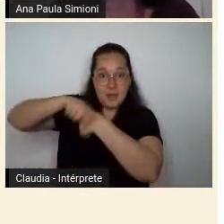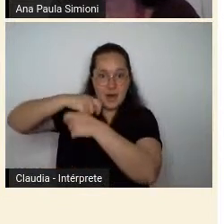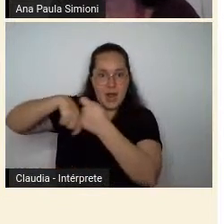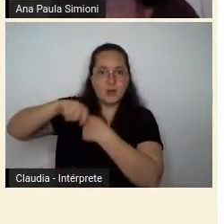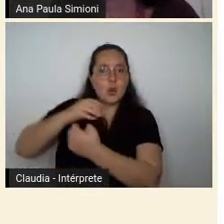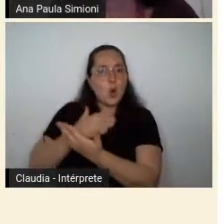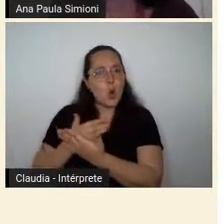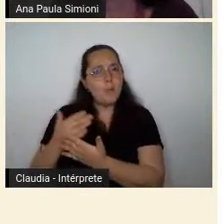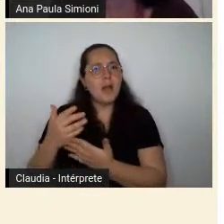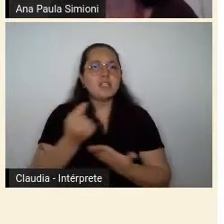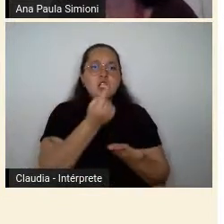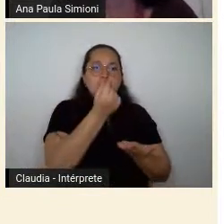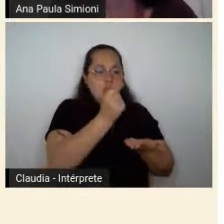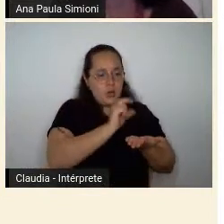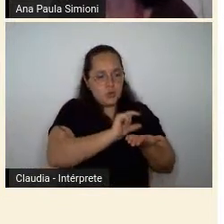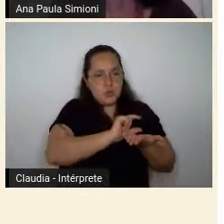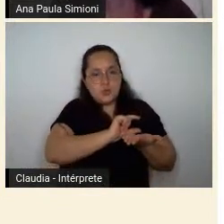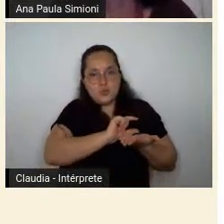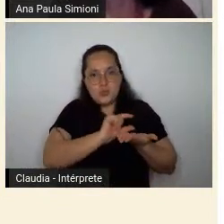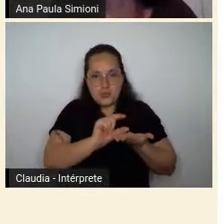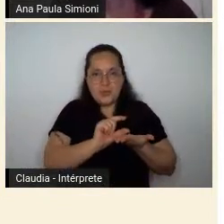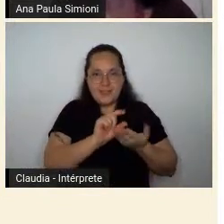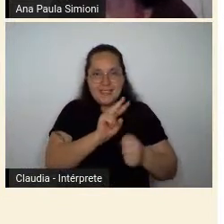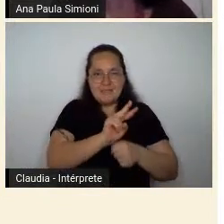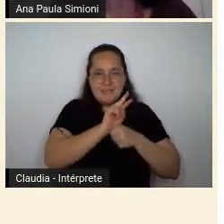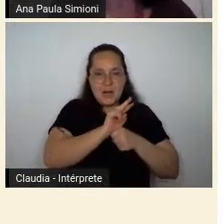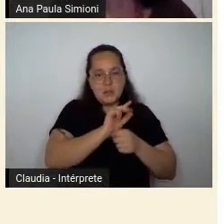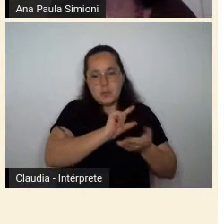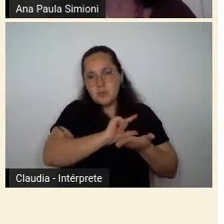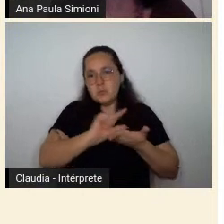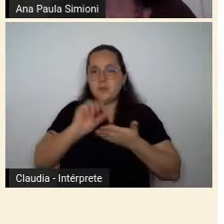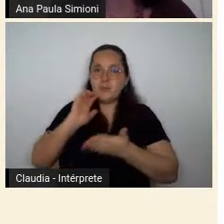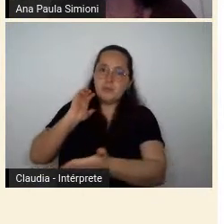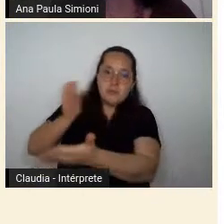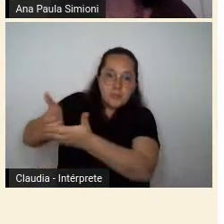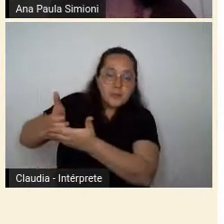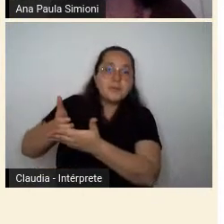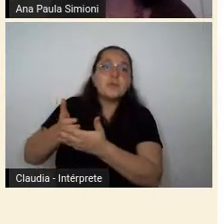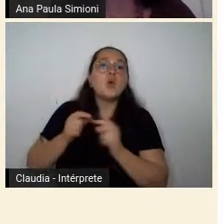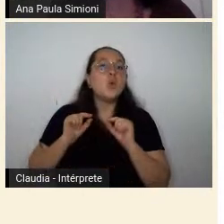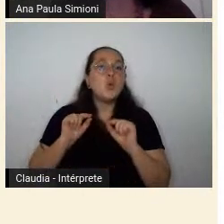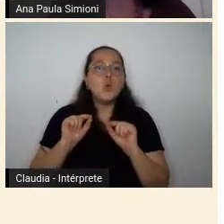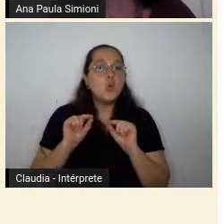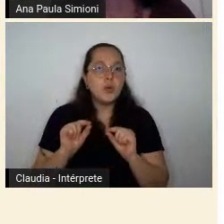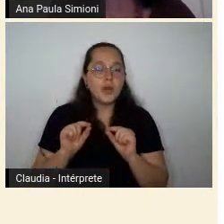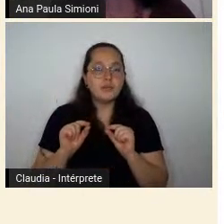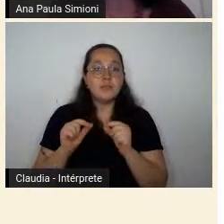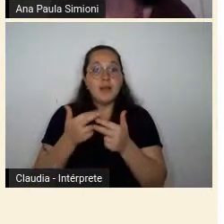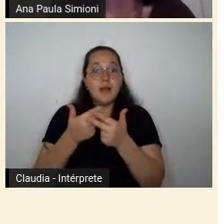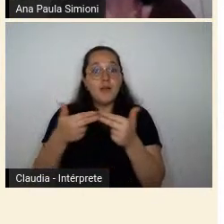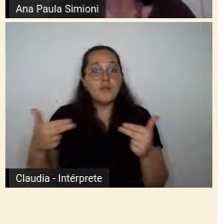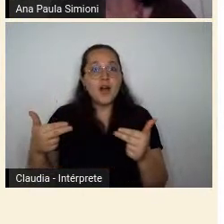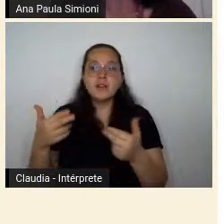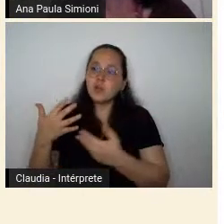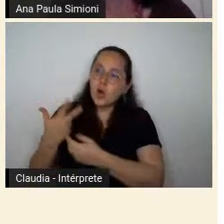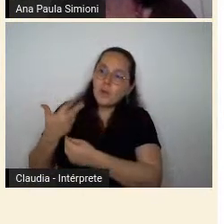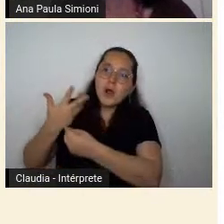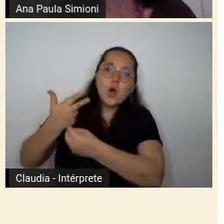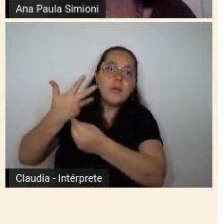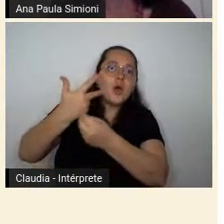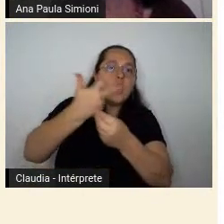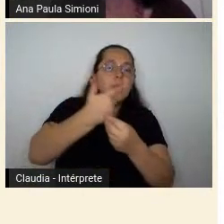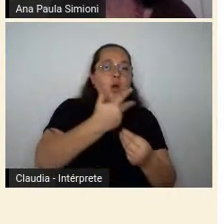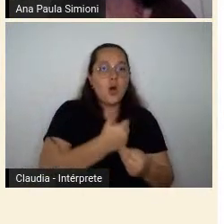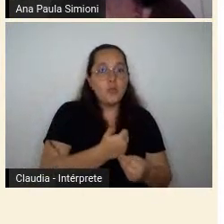está aquecido com uma economia aquecida, se depara com um conjunto de obras que está represado nos artistas, os